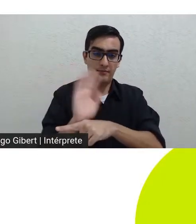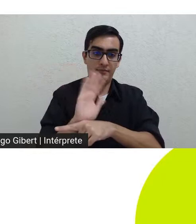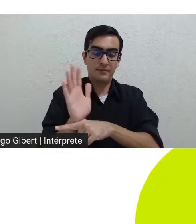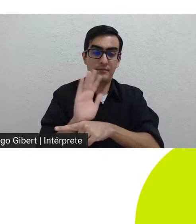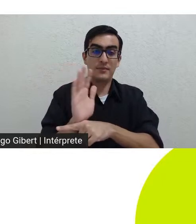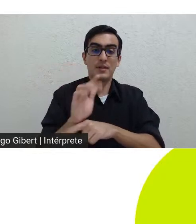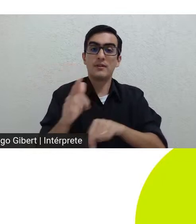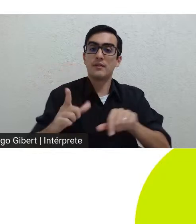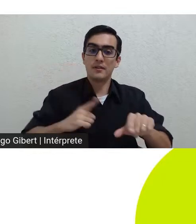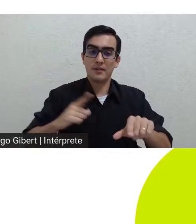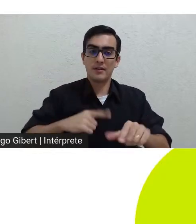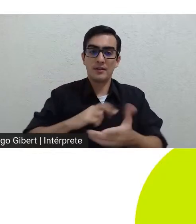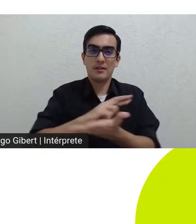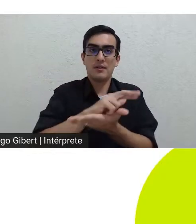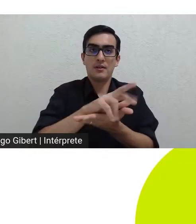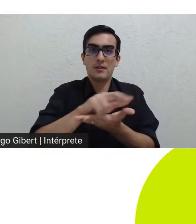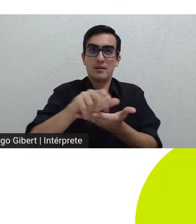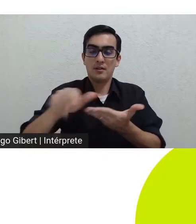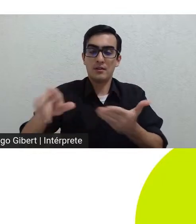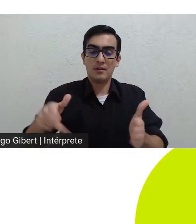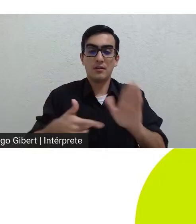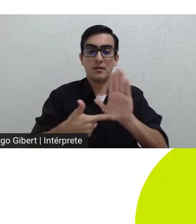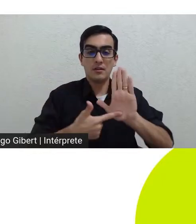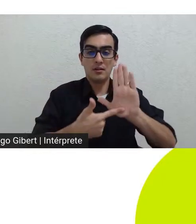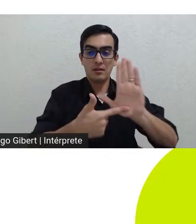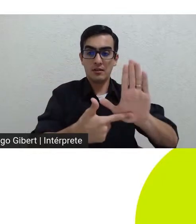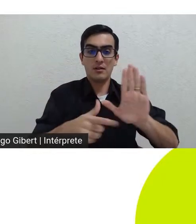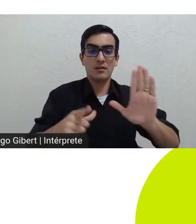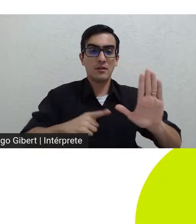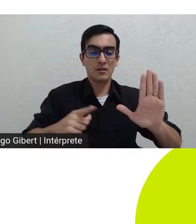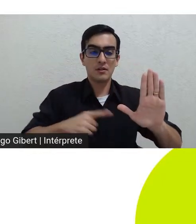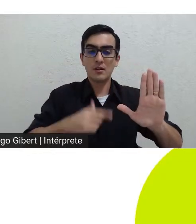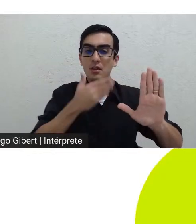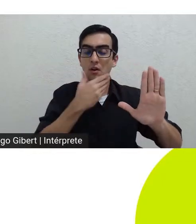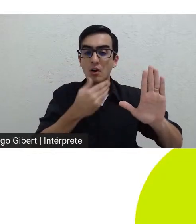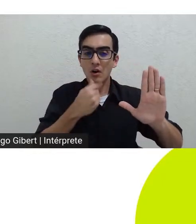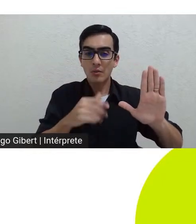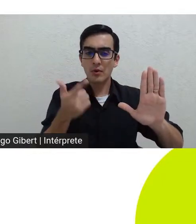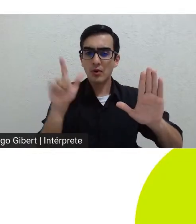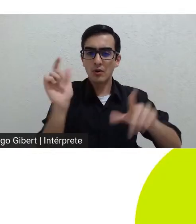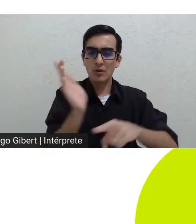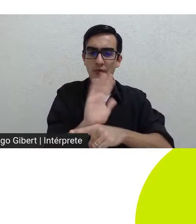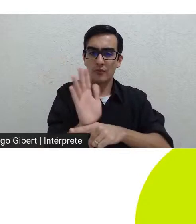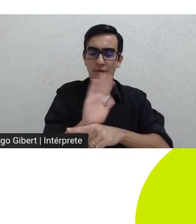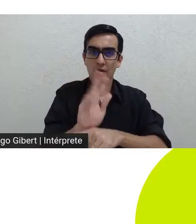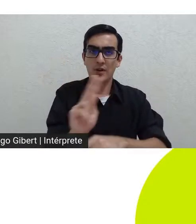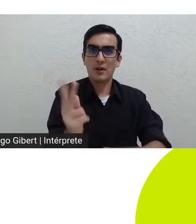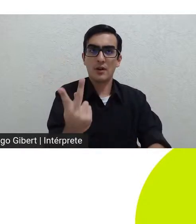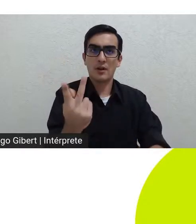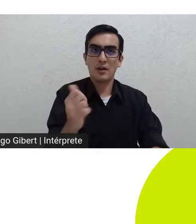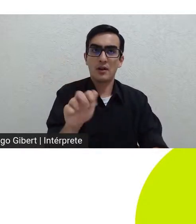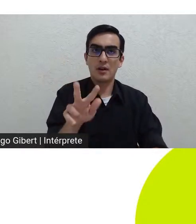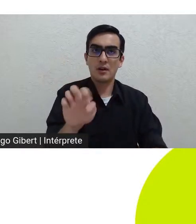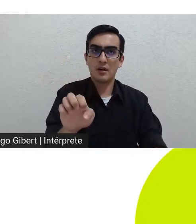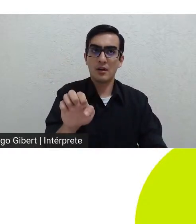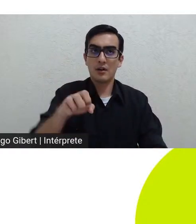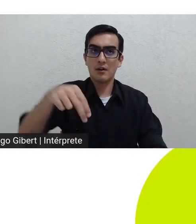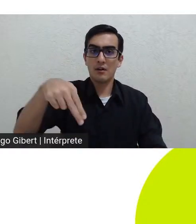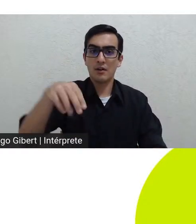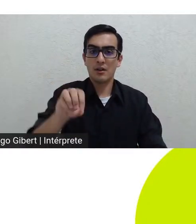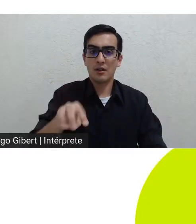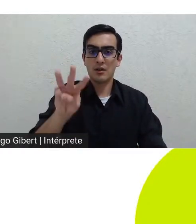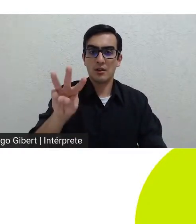visível em filmes anteriores como o Heaven Know What o Good Time ou seja